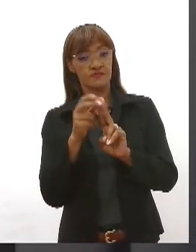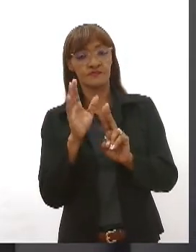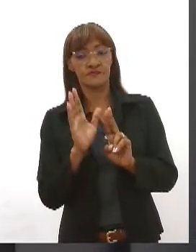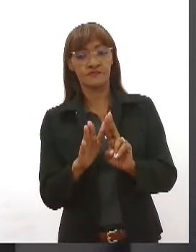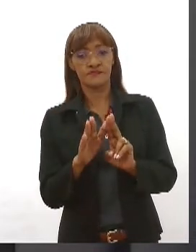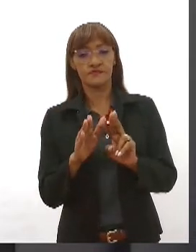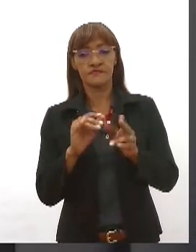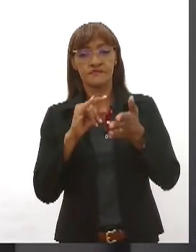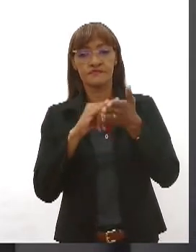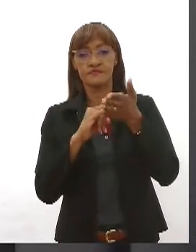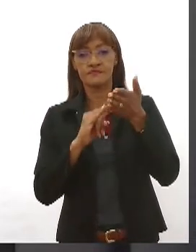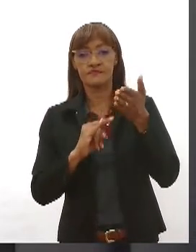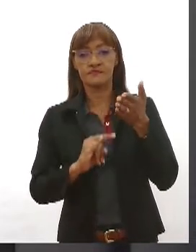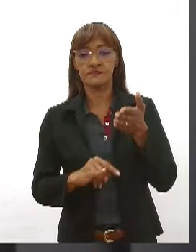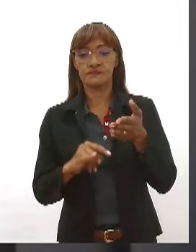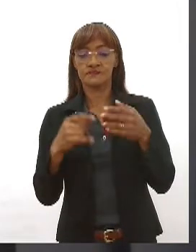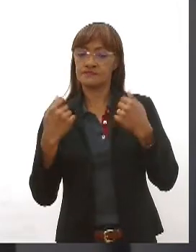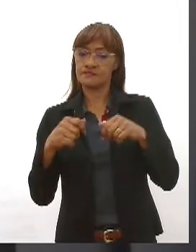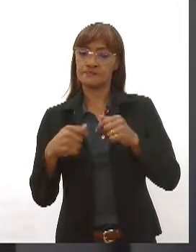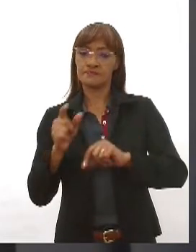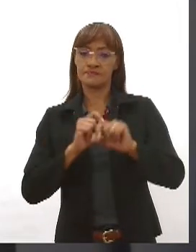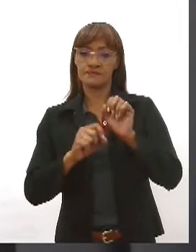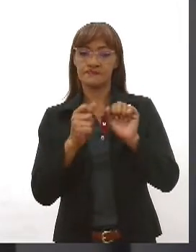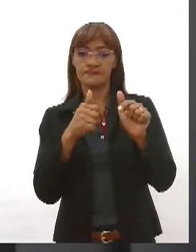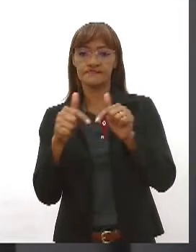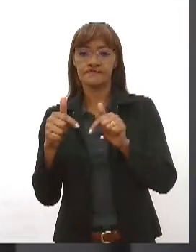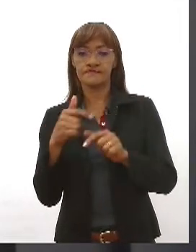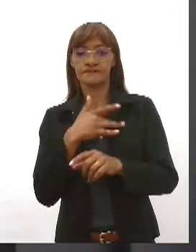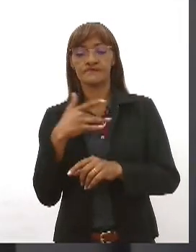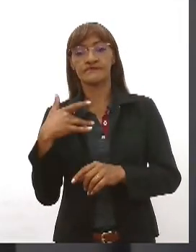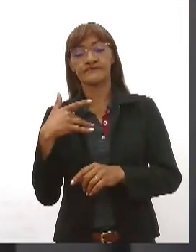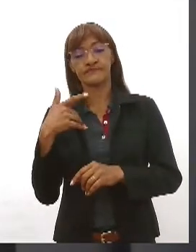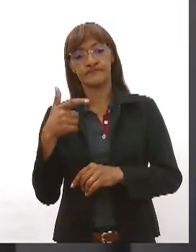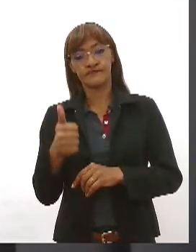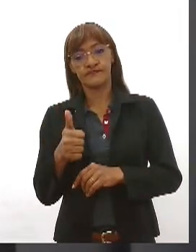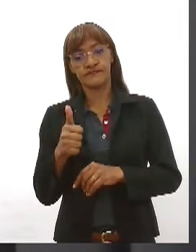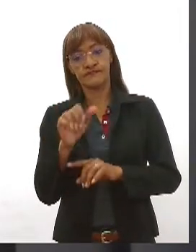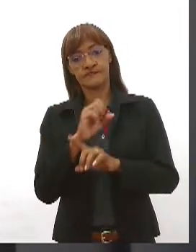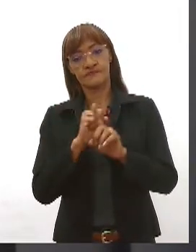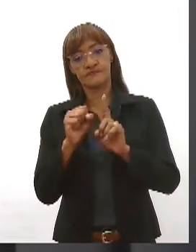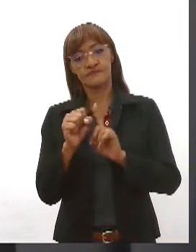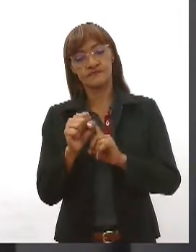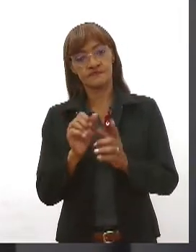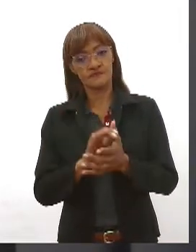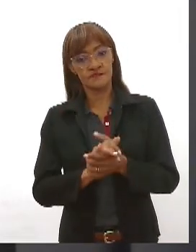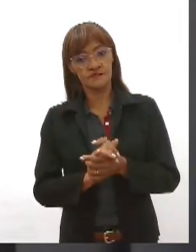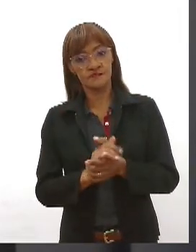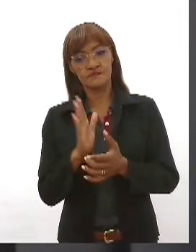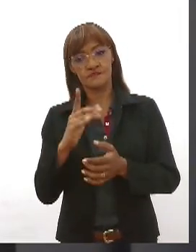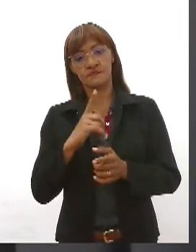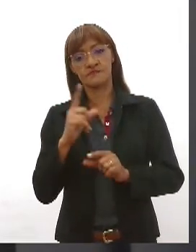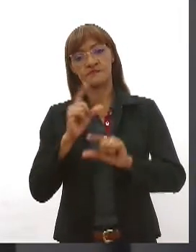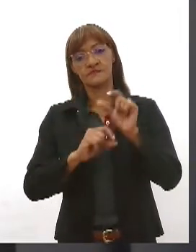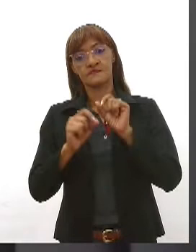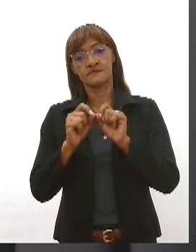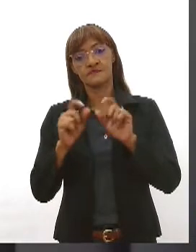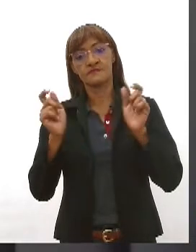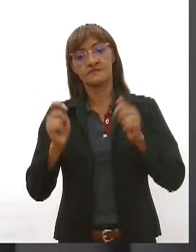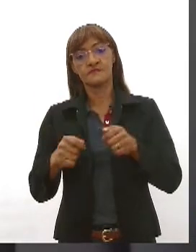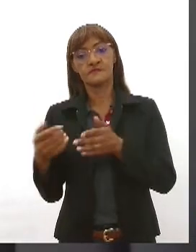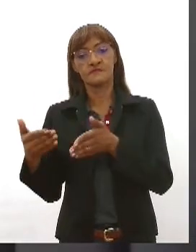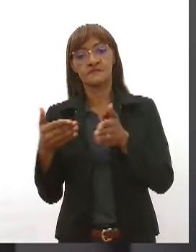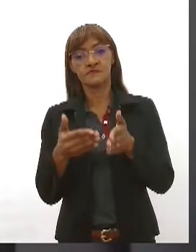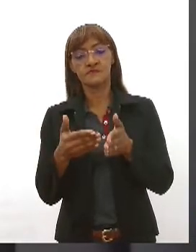acesso aos serviços de saúde e benefícios sociais. O registro de nascimento já pode ser feito por qualquer um dos